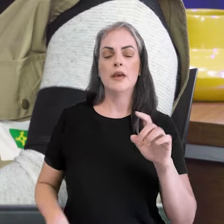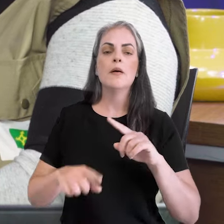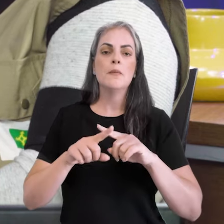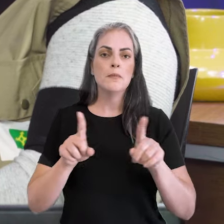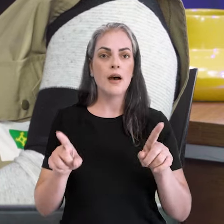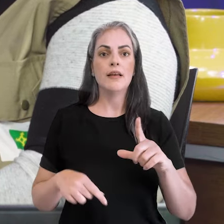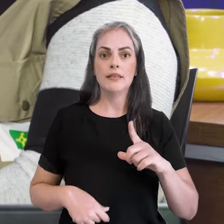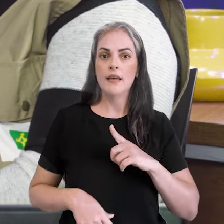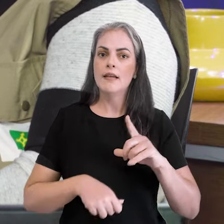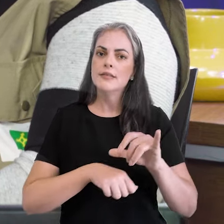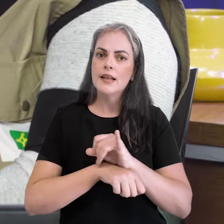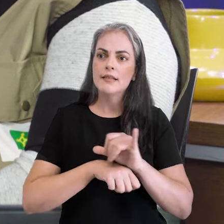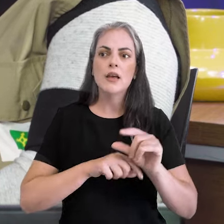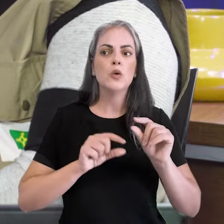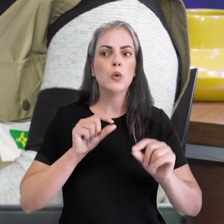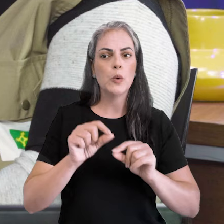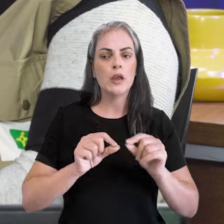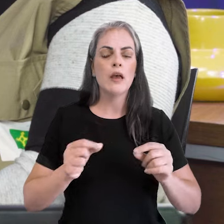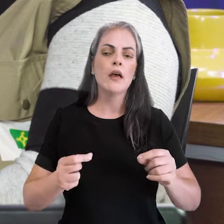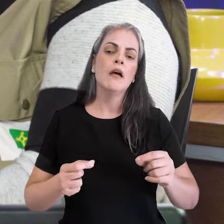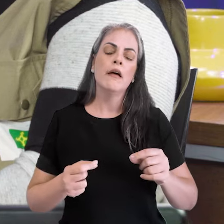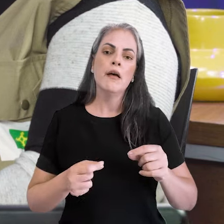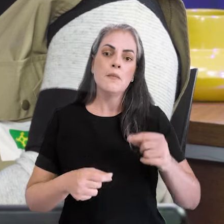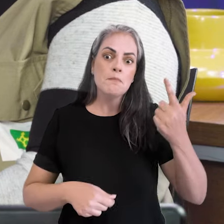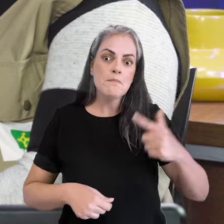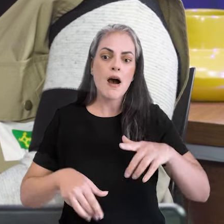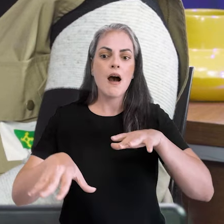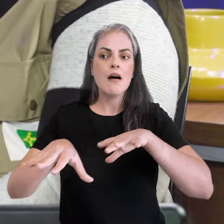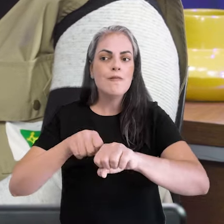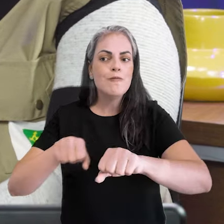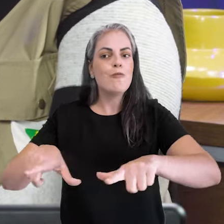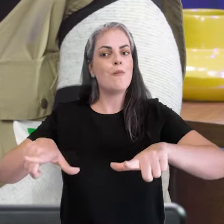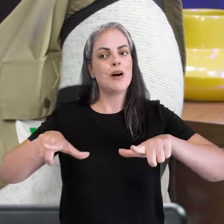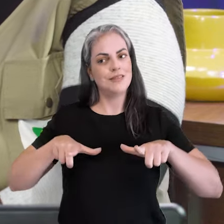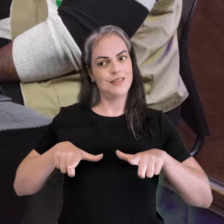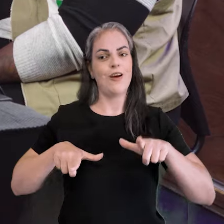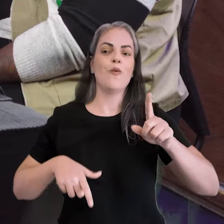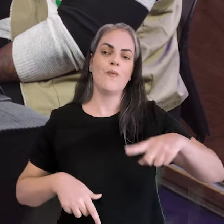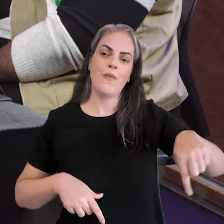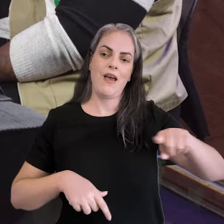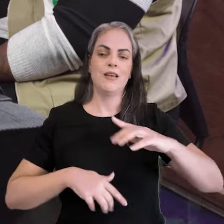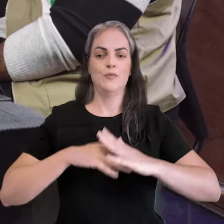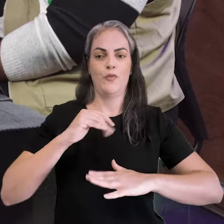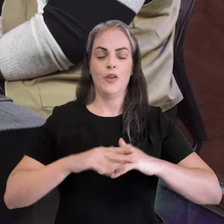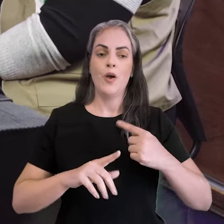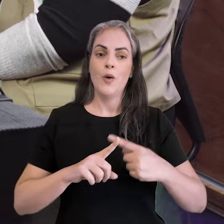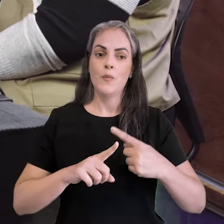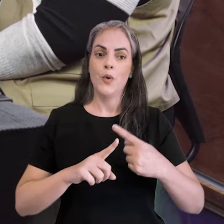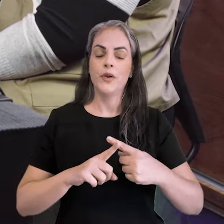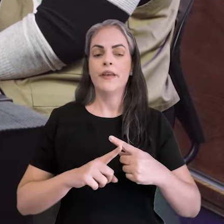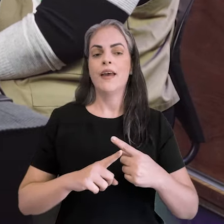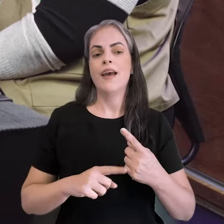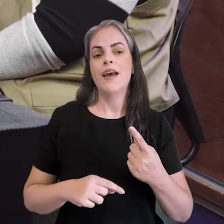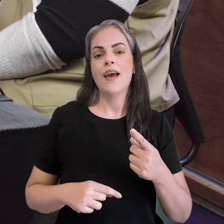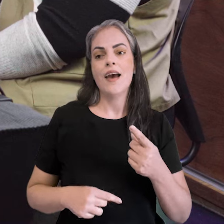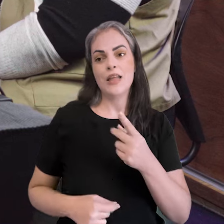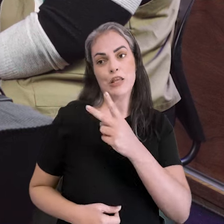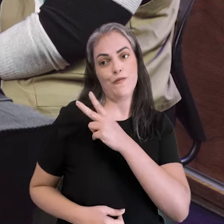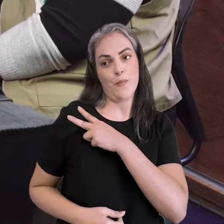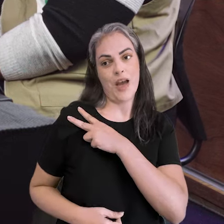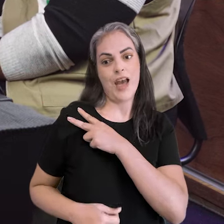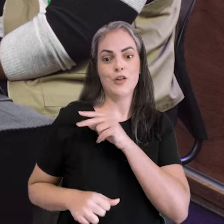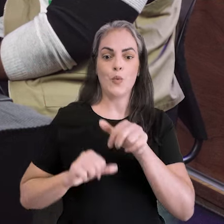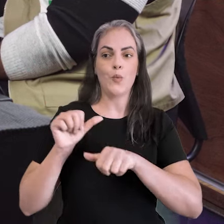estratégia que visa elevar a escolaridade dessas categorias profissionais, que passam de ser nível médio para ser nível